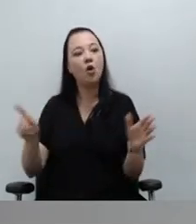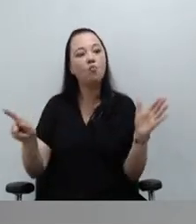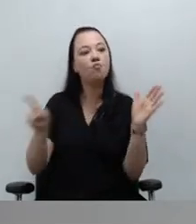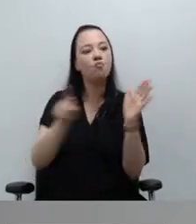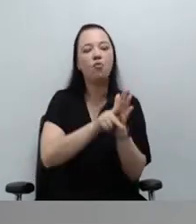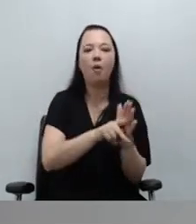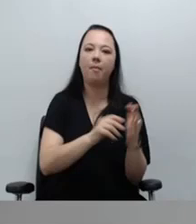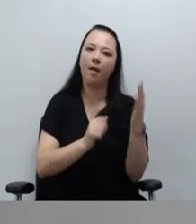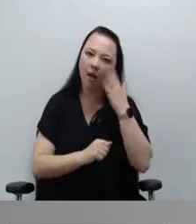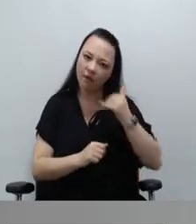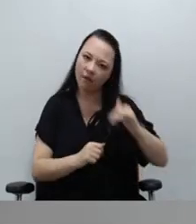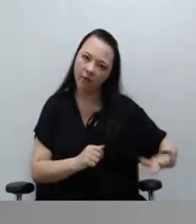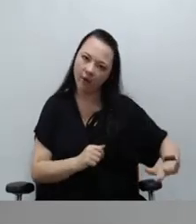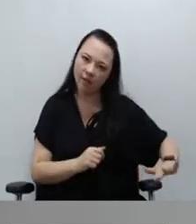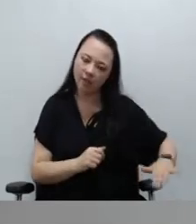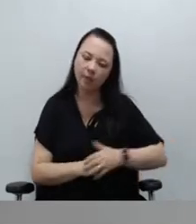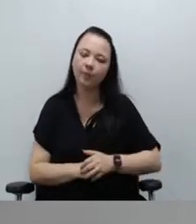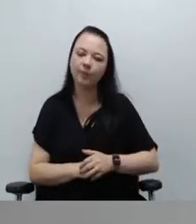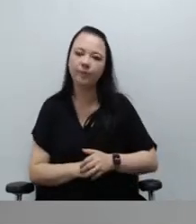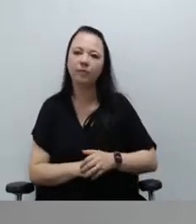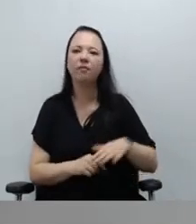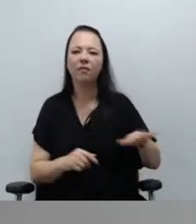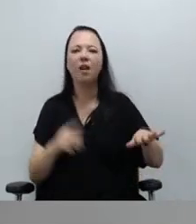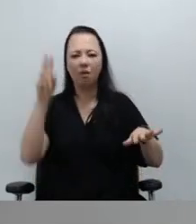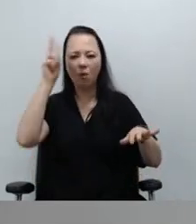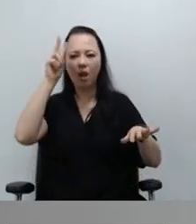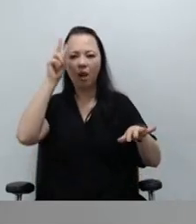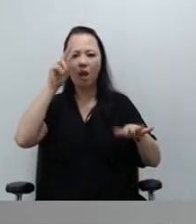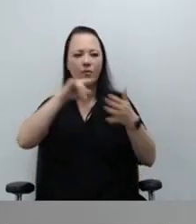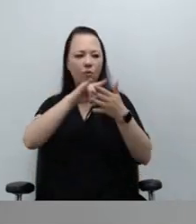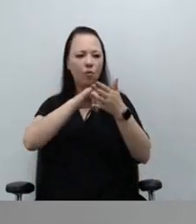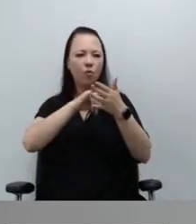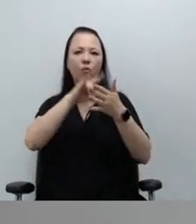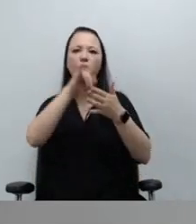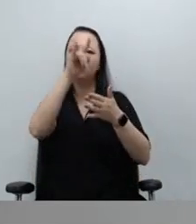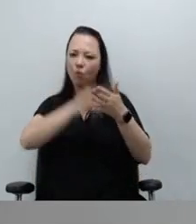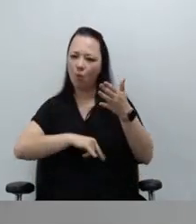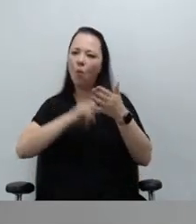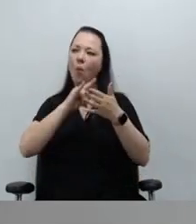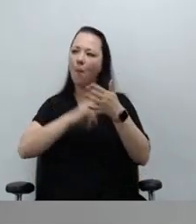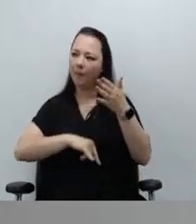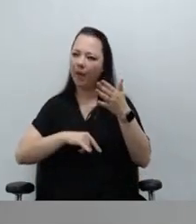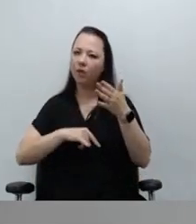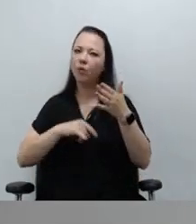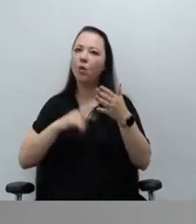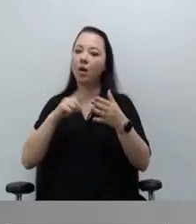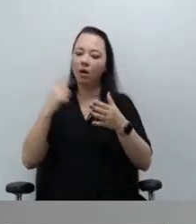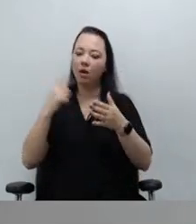salvo o melhor juízo, isso está no documento que nós juntamos no processo de expansão recentemente,